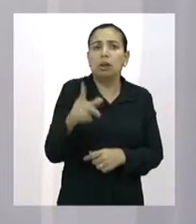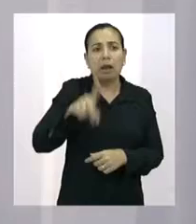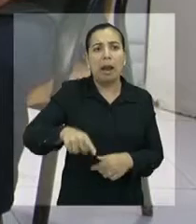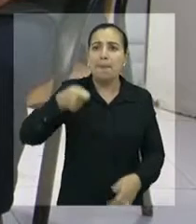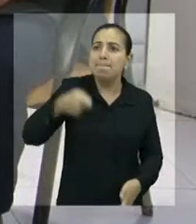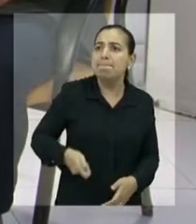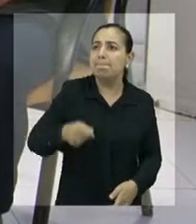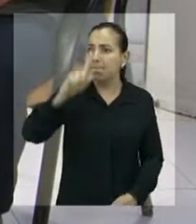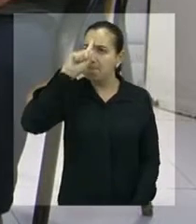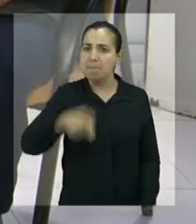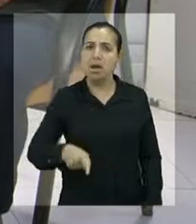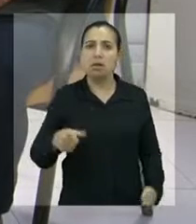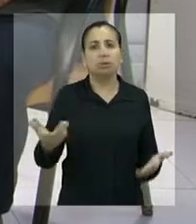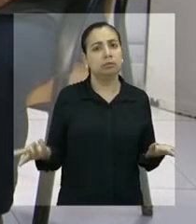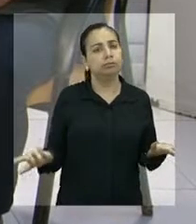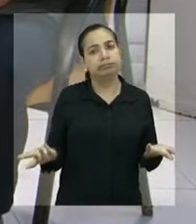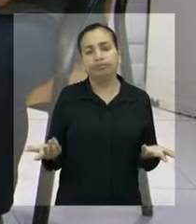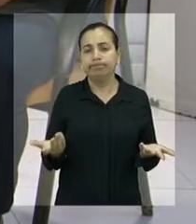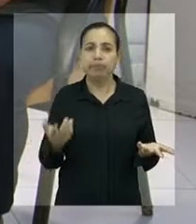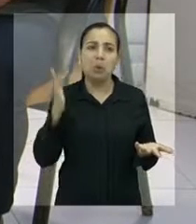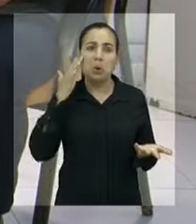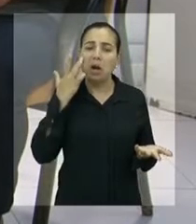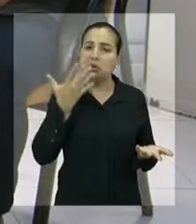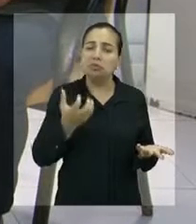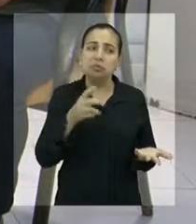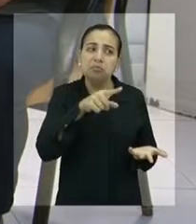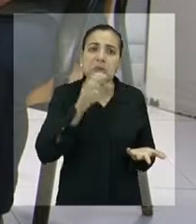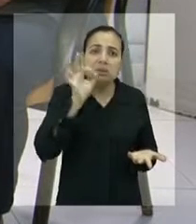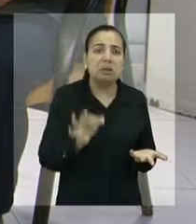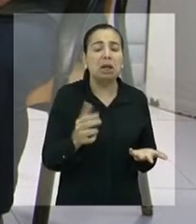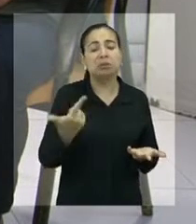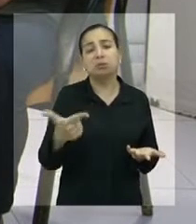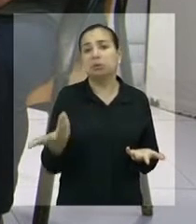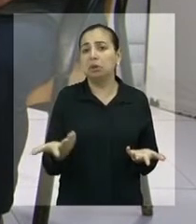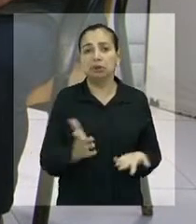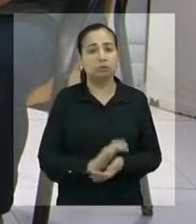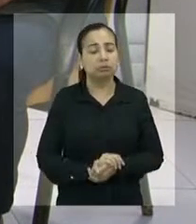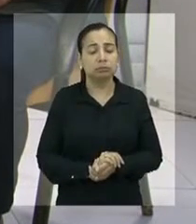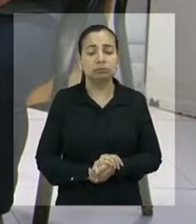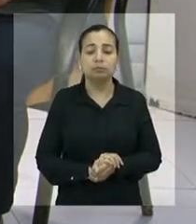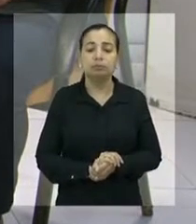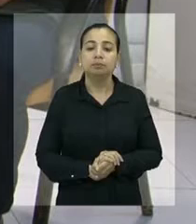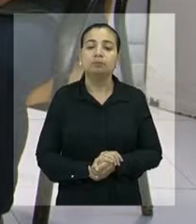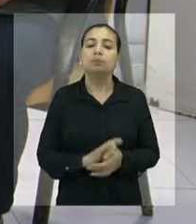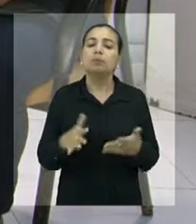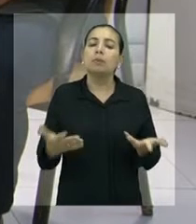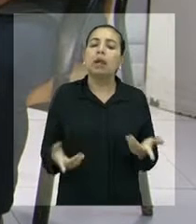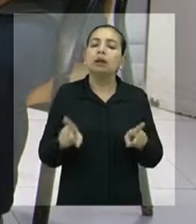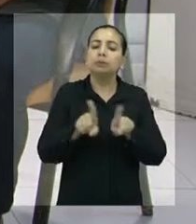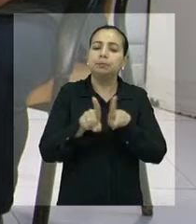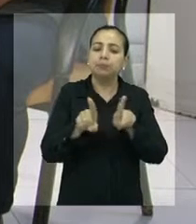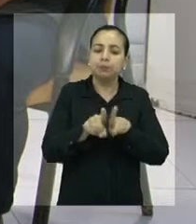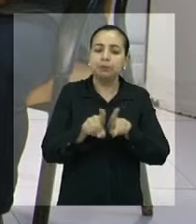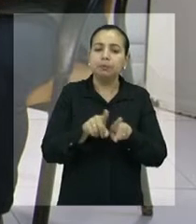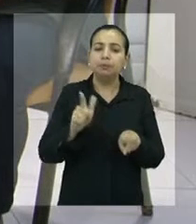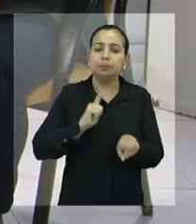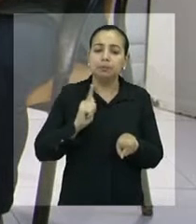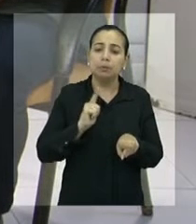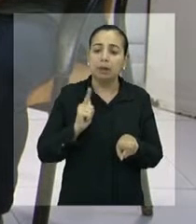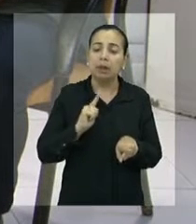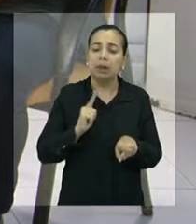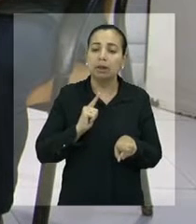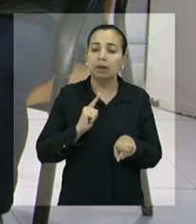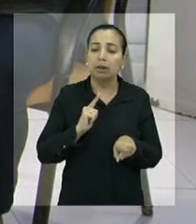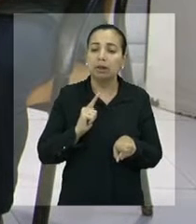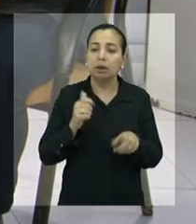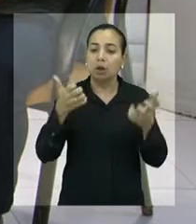mudança do horário do comércio, que é um assunto que de vez em quando volta a pauta e agora parece que está voltando novamente. É,